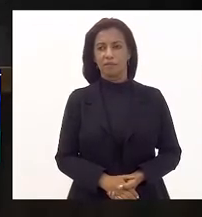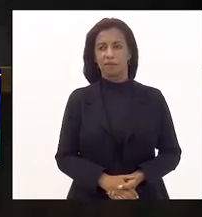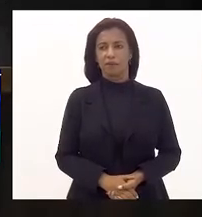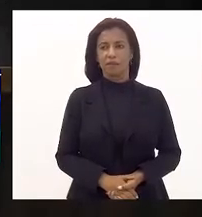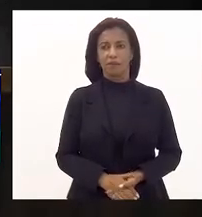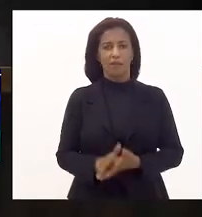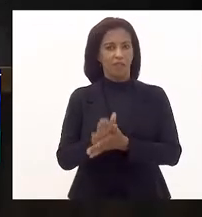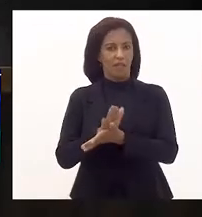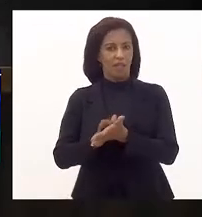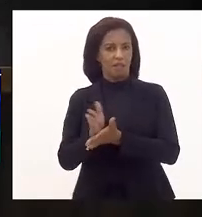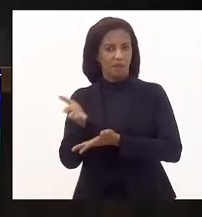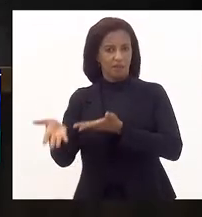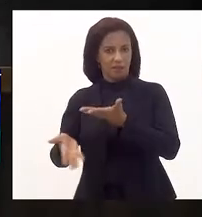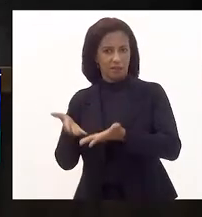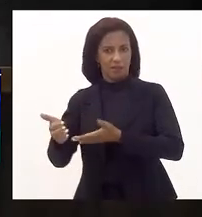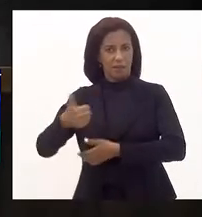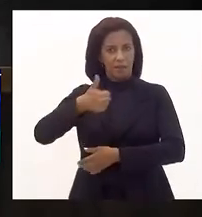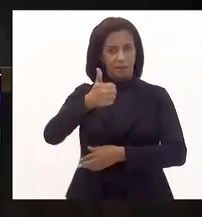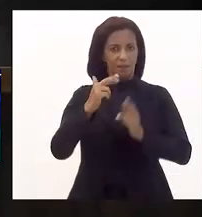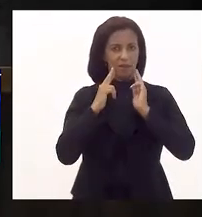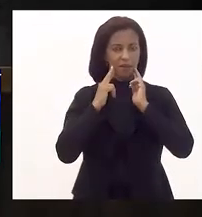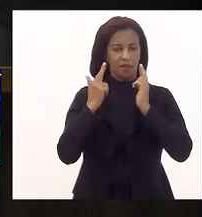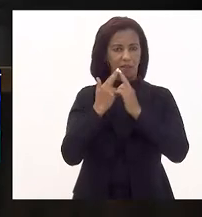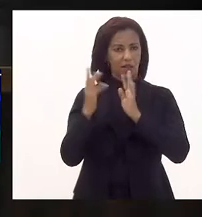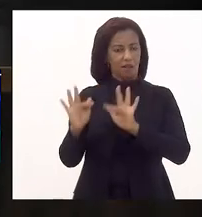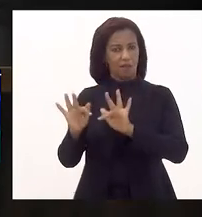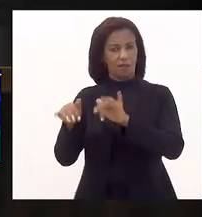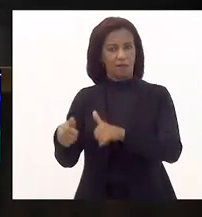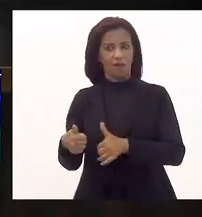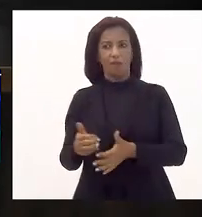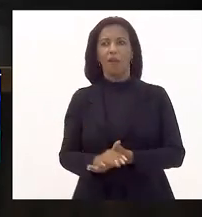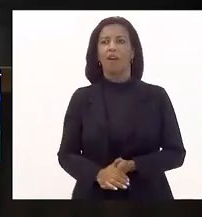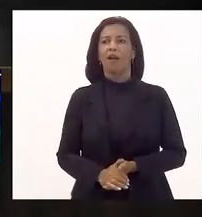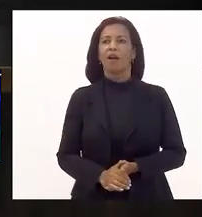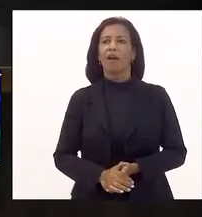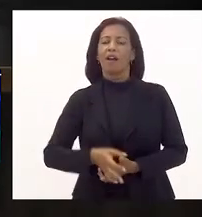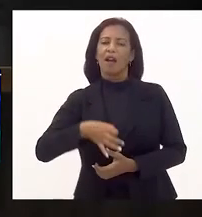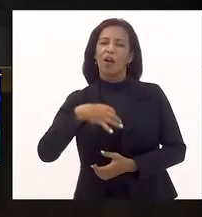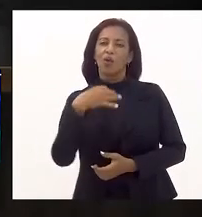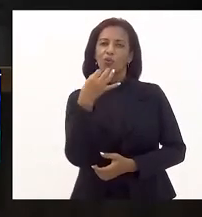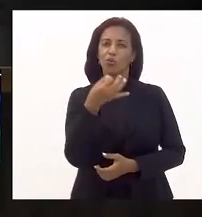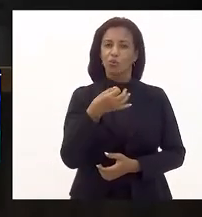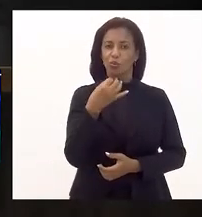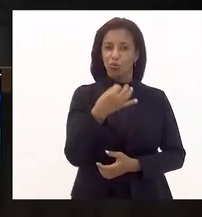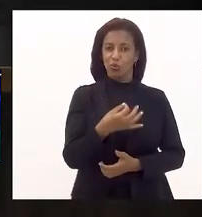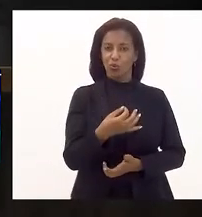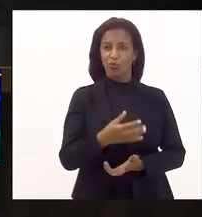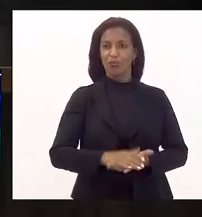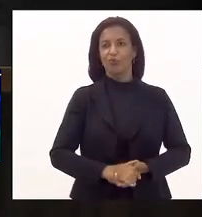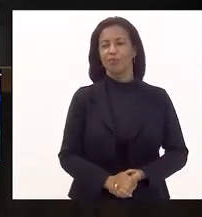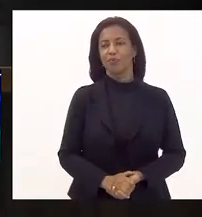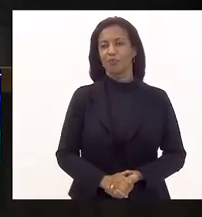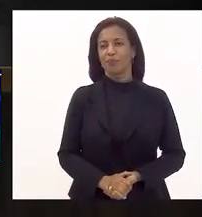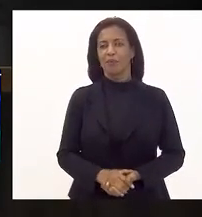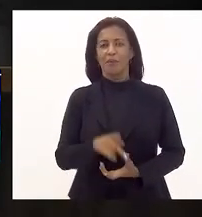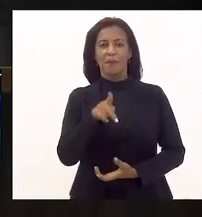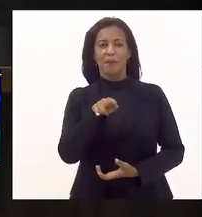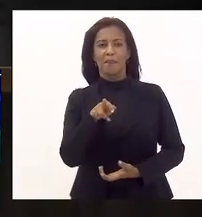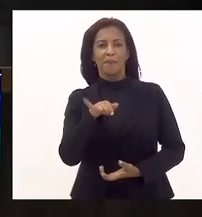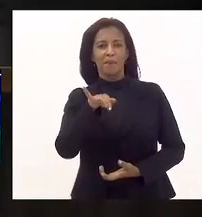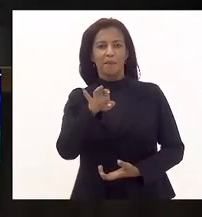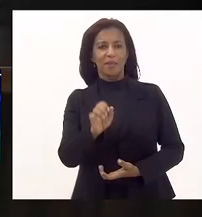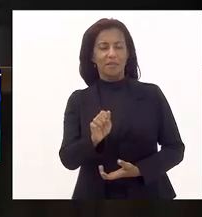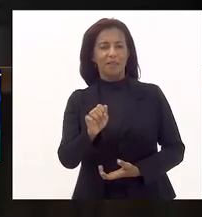Nada mais a tratar na primeira sessão extraordinária, mesmo está encerrada o som do nosso querido príncipe do samba,